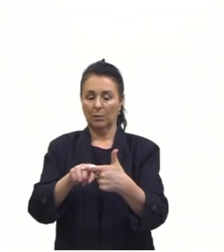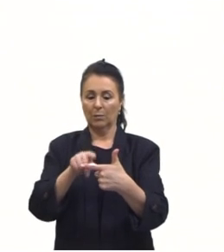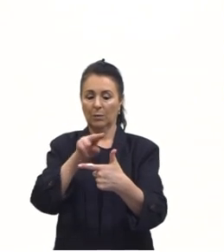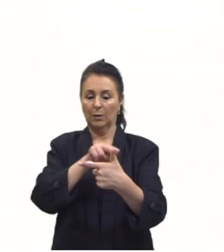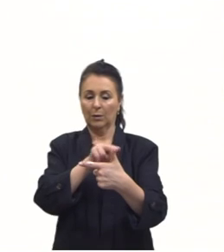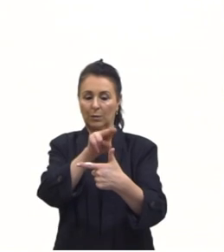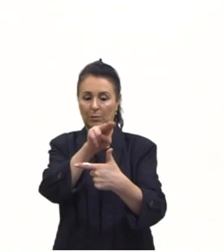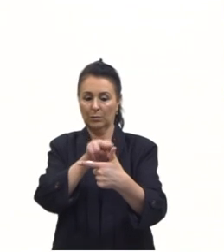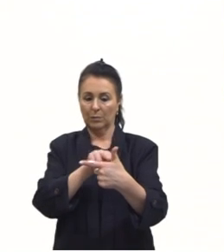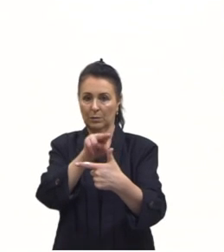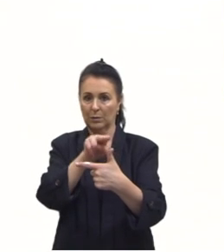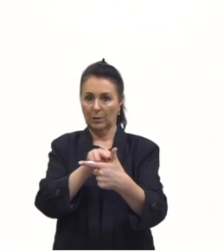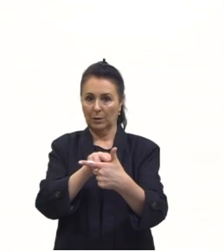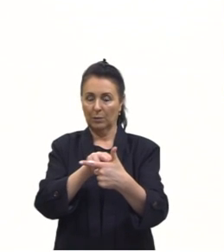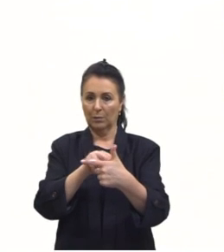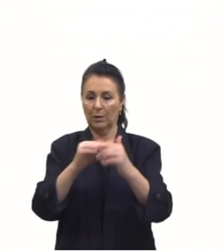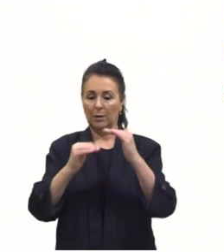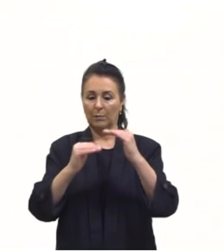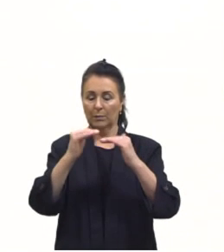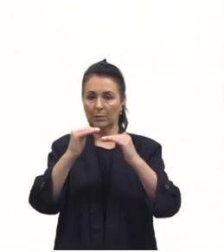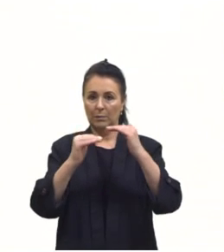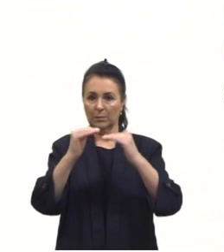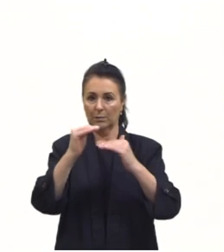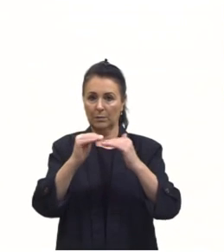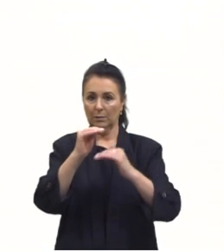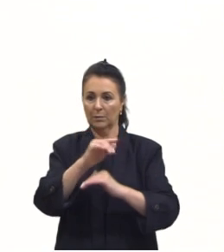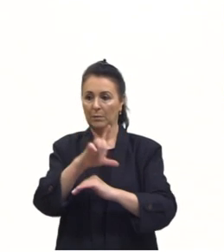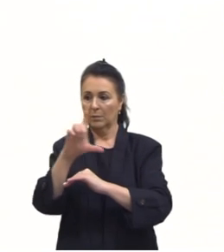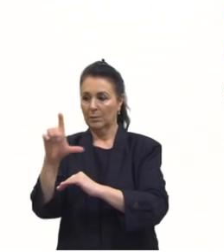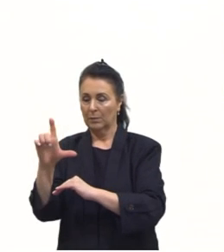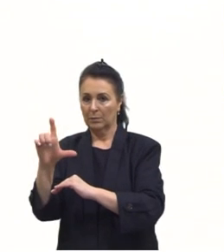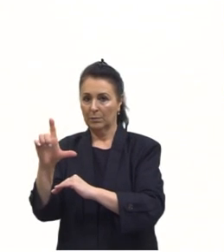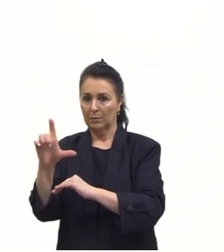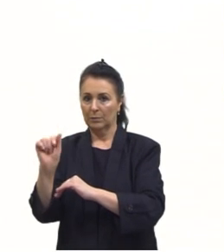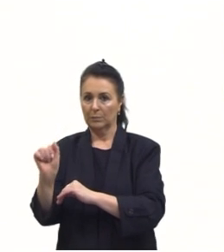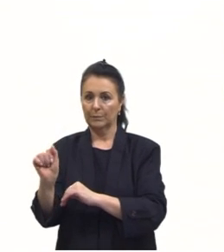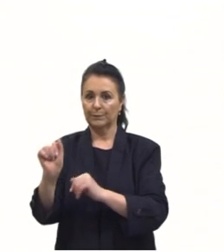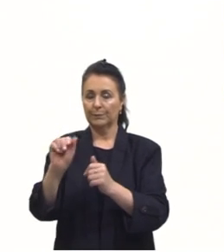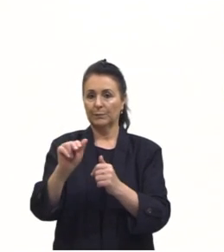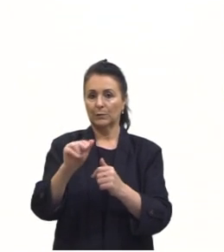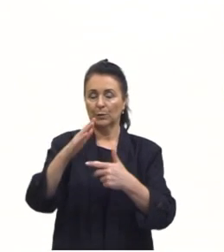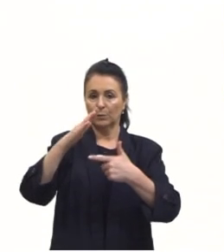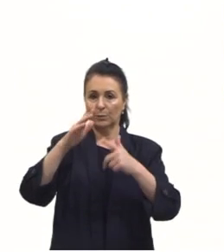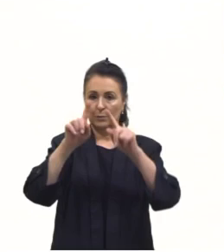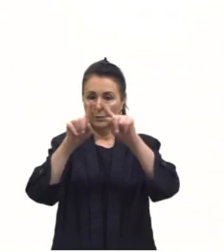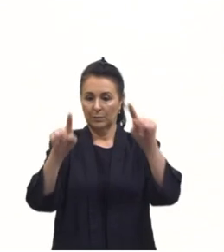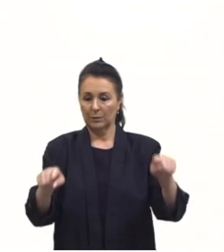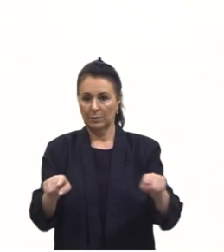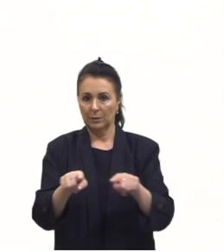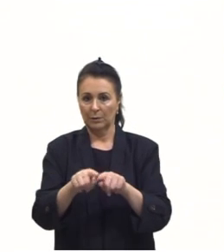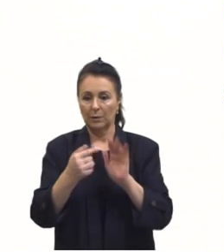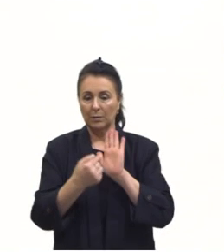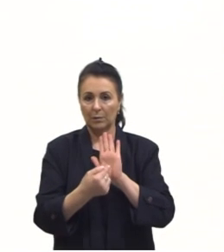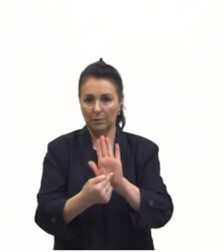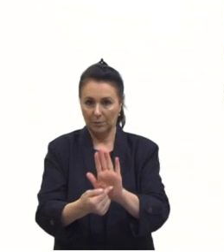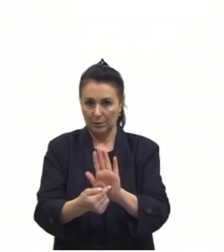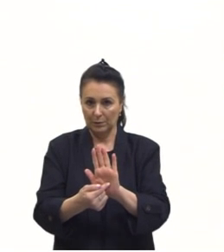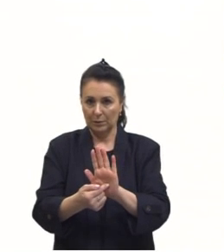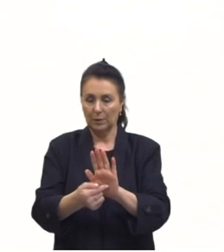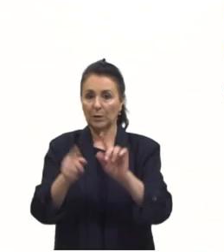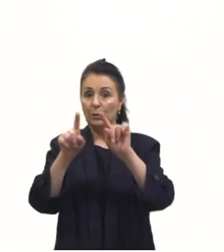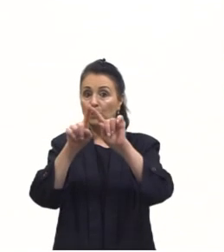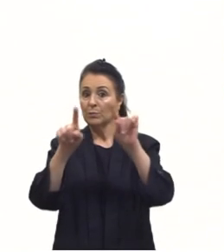sempre proporcional à medida do lado oposto a esse triângulo esse teorema demonstra que em um mesmo